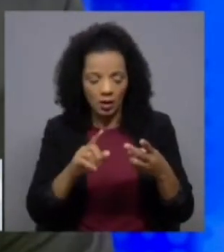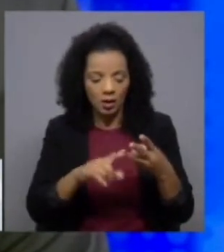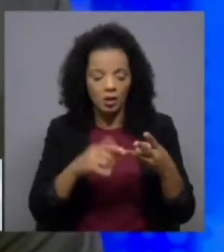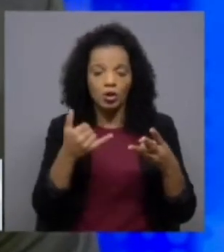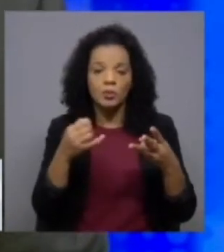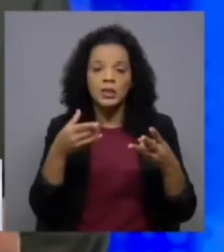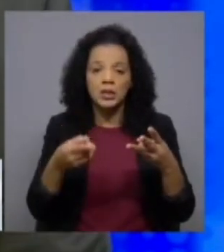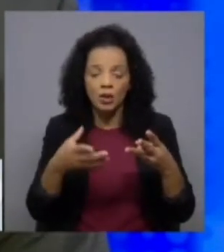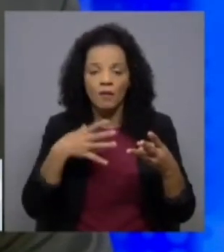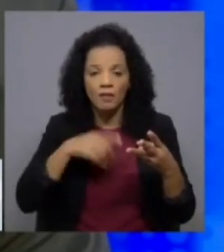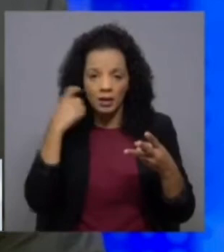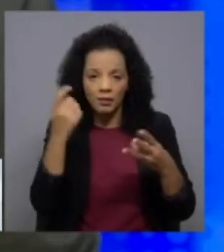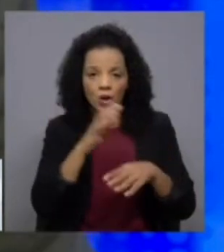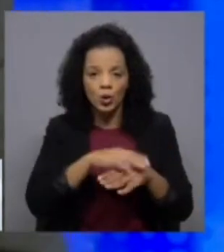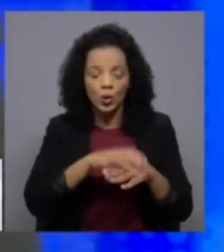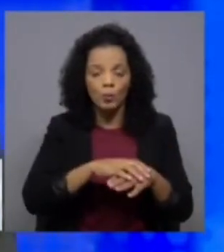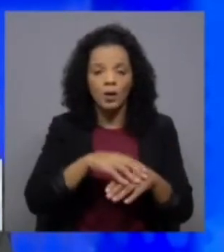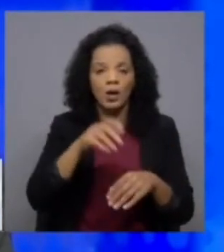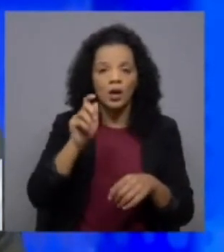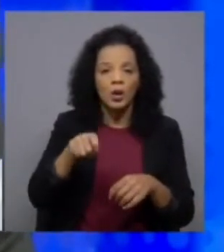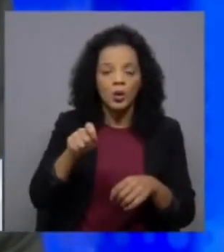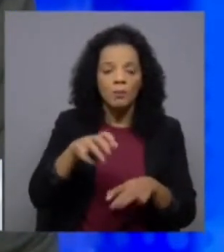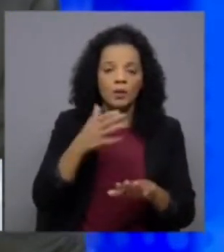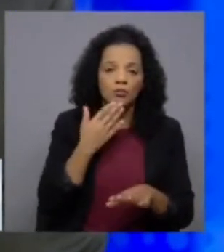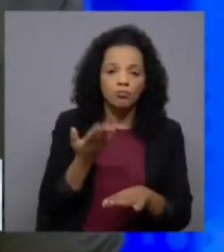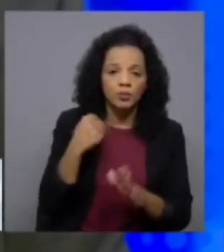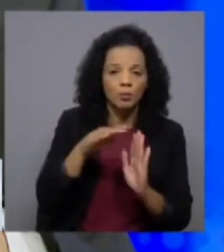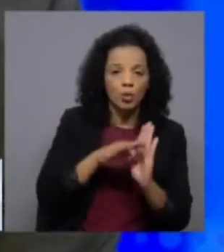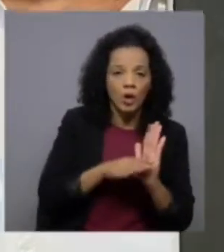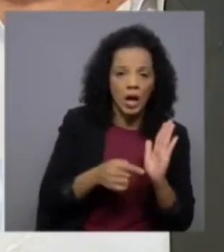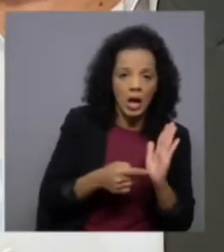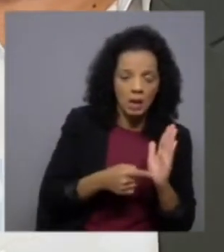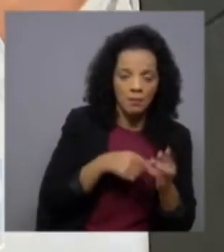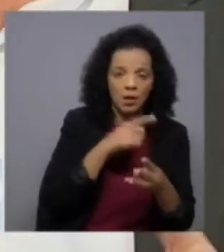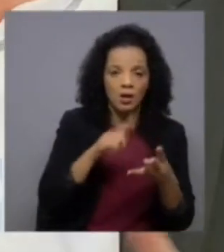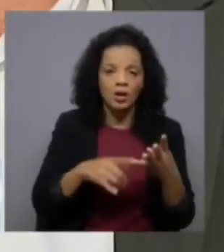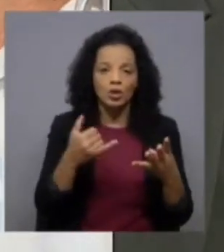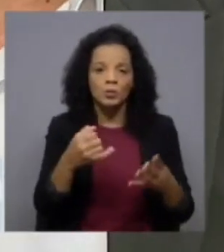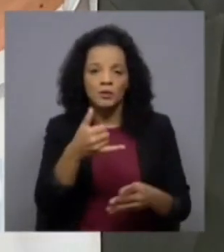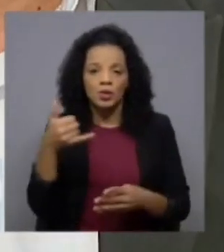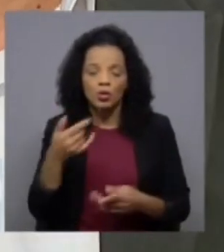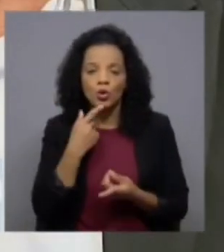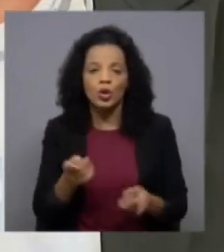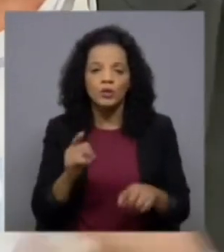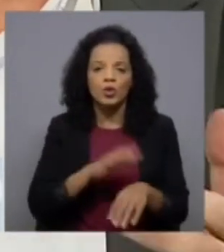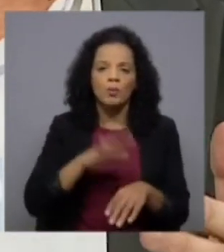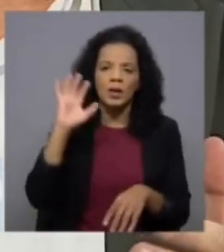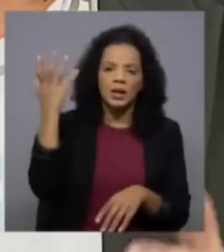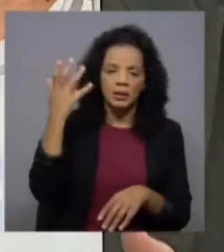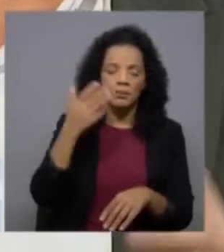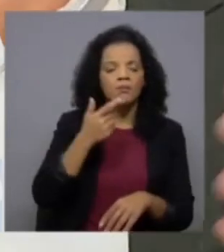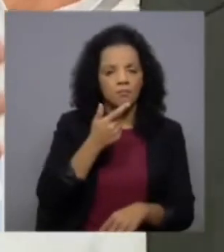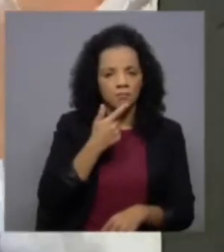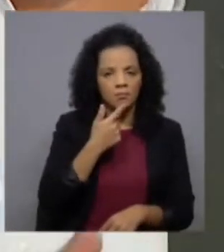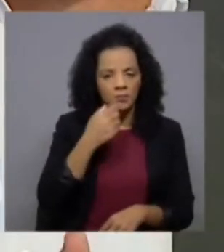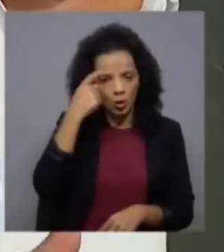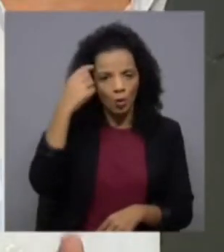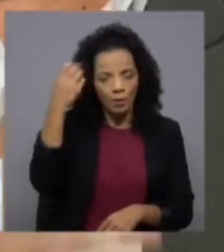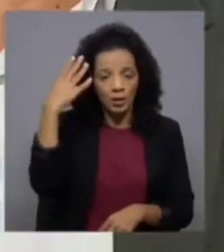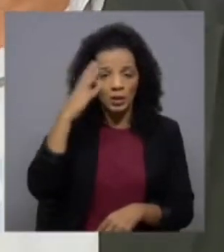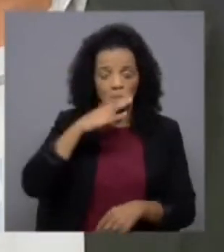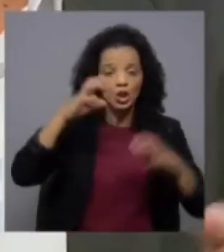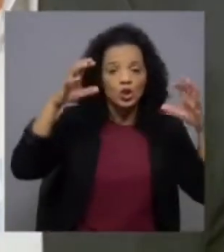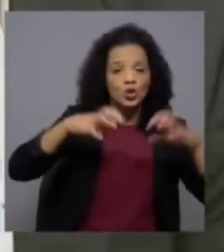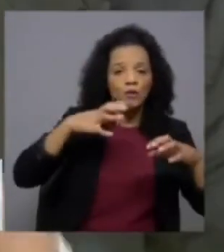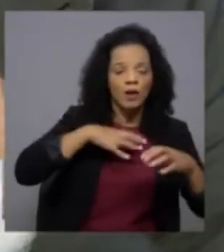2019 queria revê-la por causa dos magistrados mas omitiu-a do seu programa em 2022 volta por causa do clima eu compreendo quando faz chuva